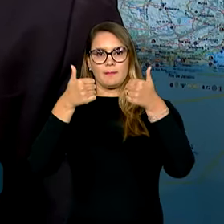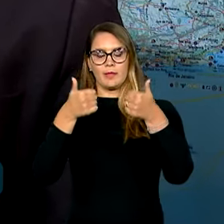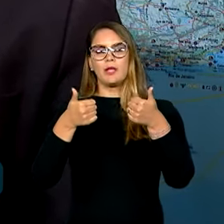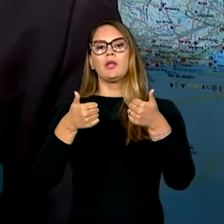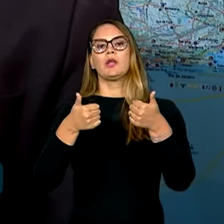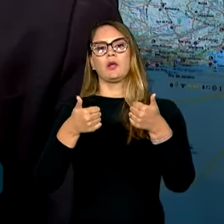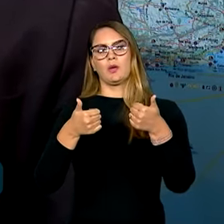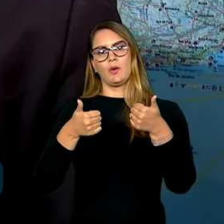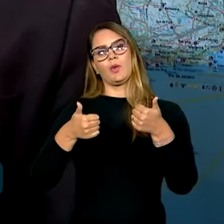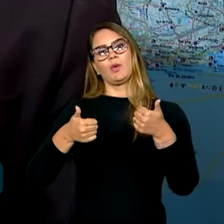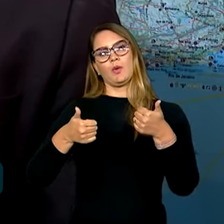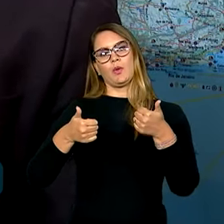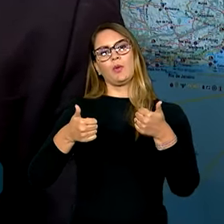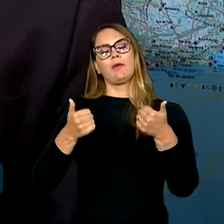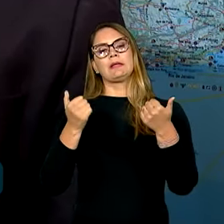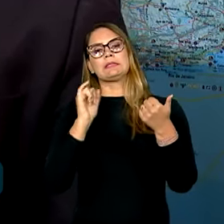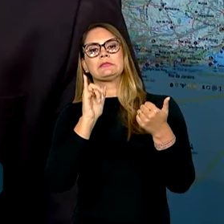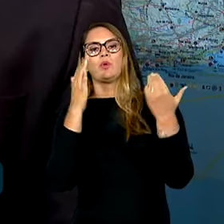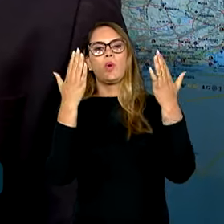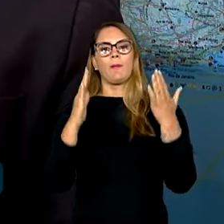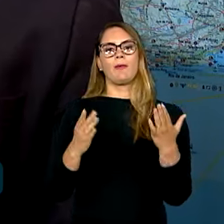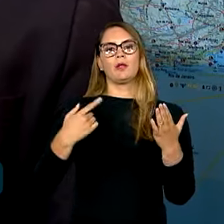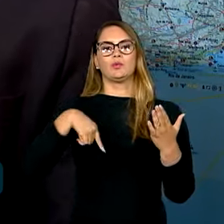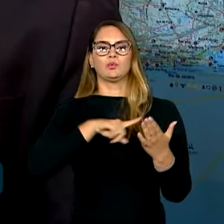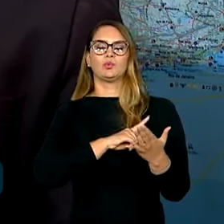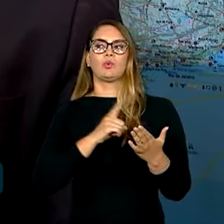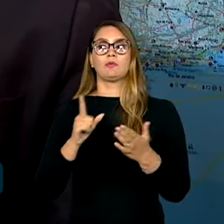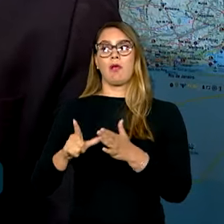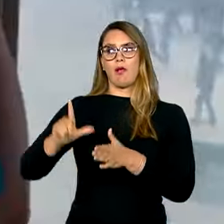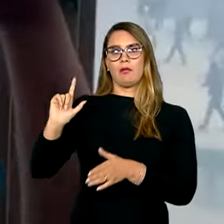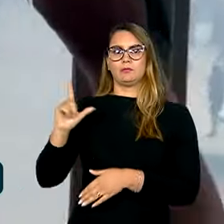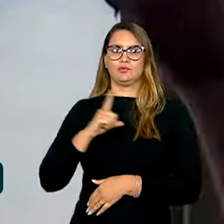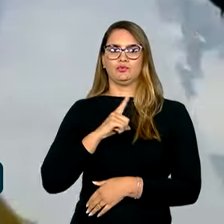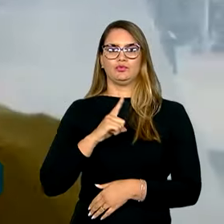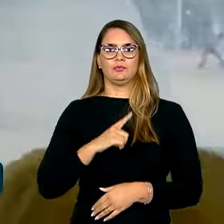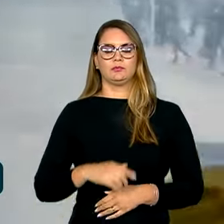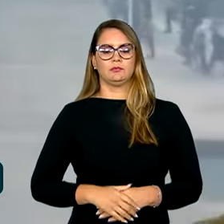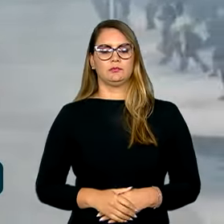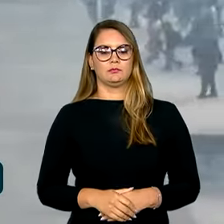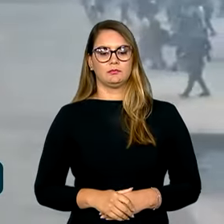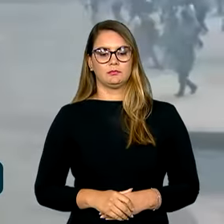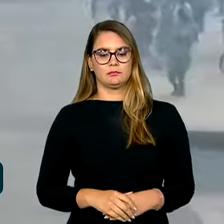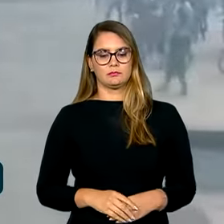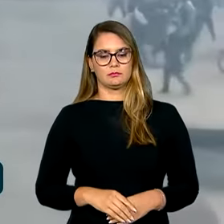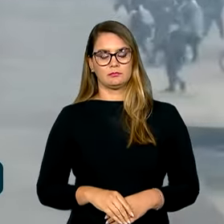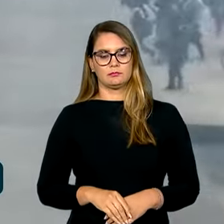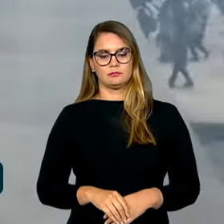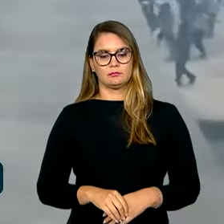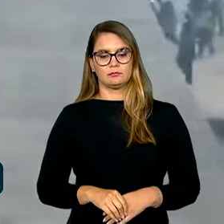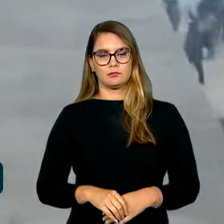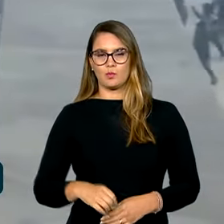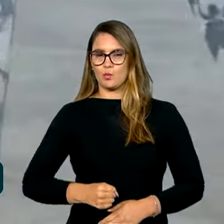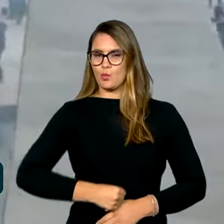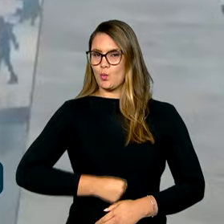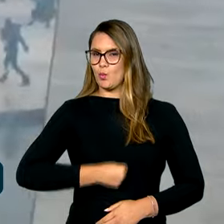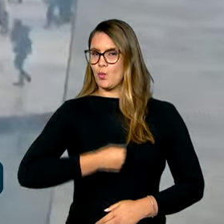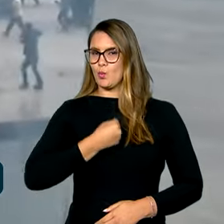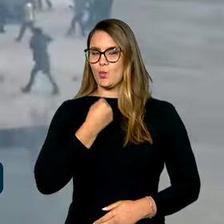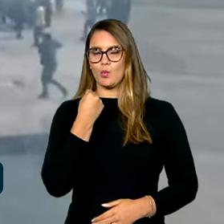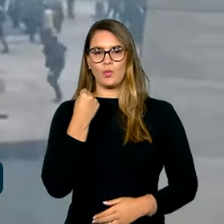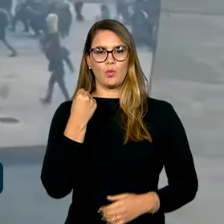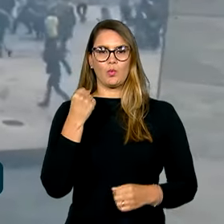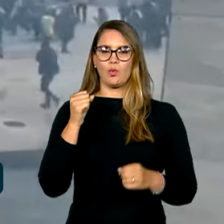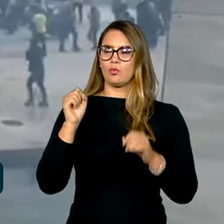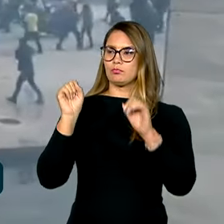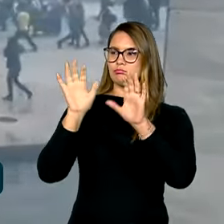mais aperfeiçoada em relação ao que nós praticávamos anteriormente. O ódio que desfigurou a